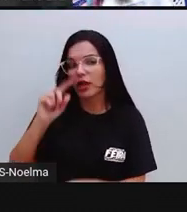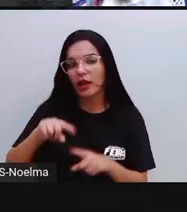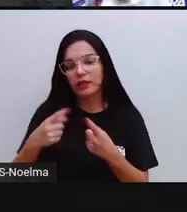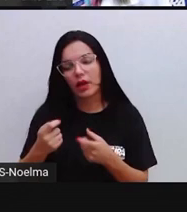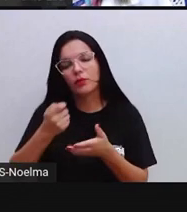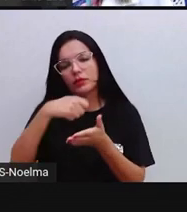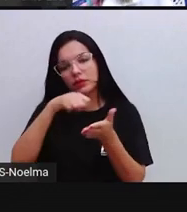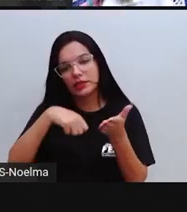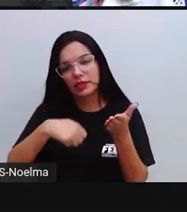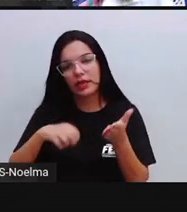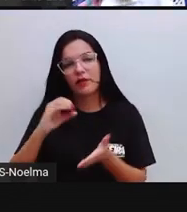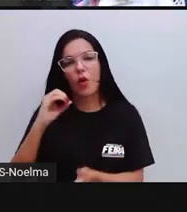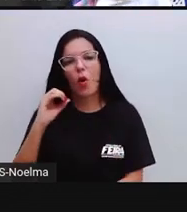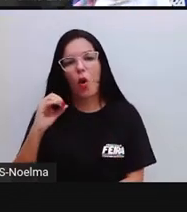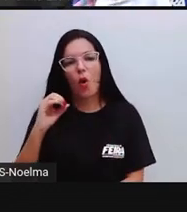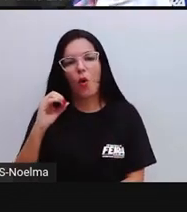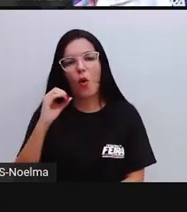bom?